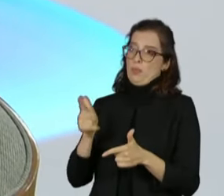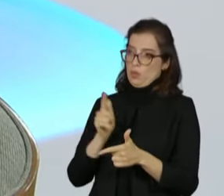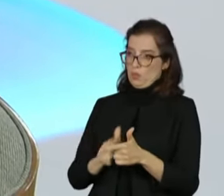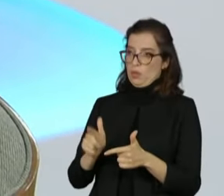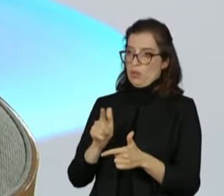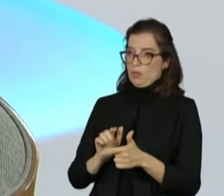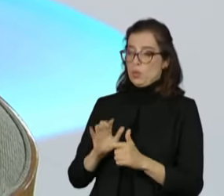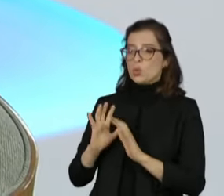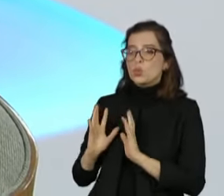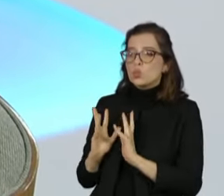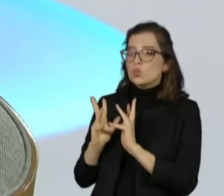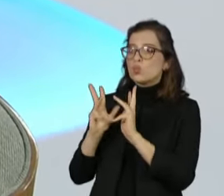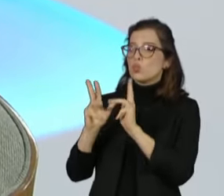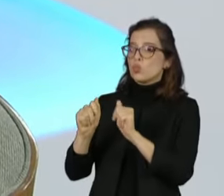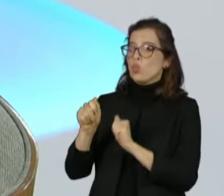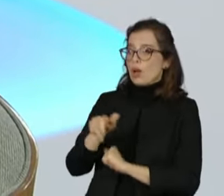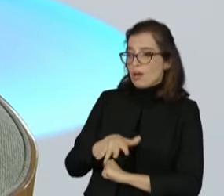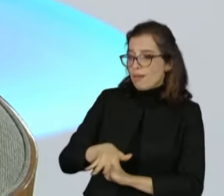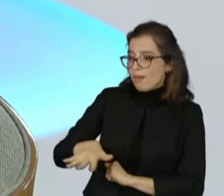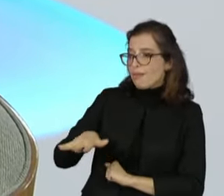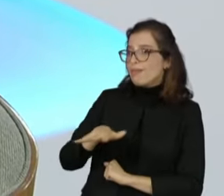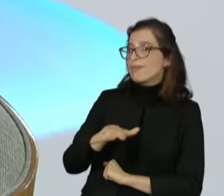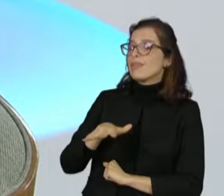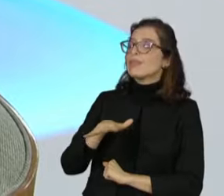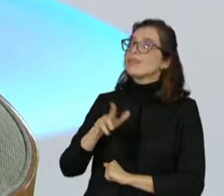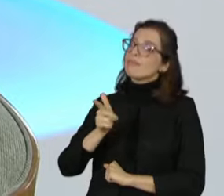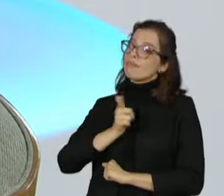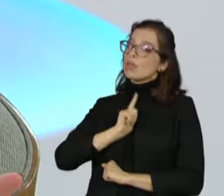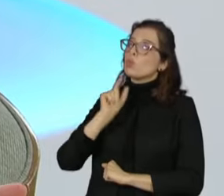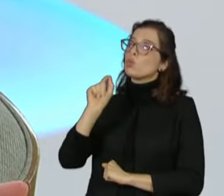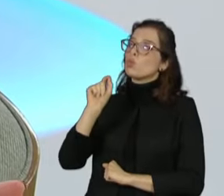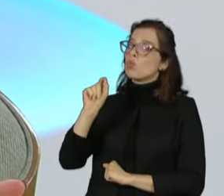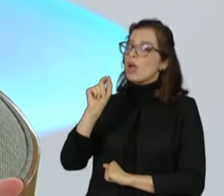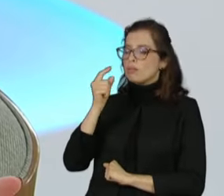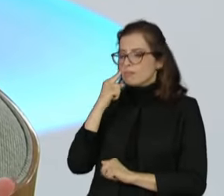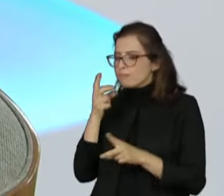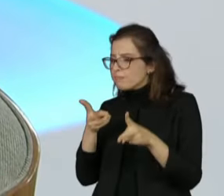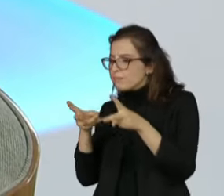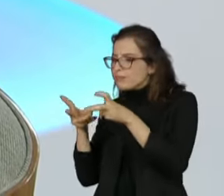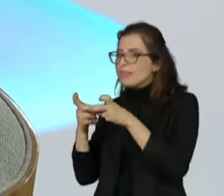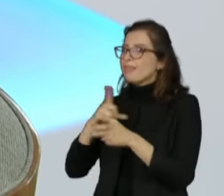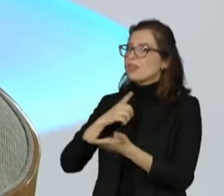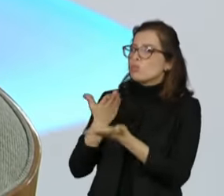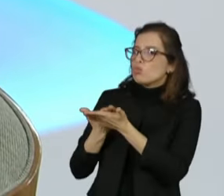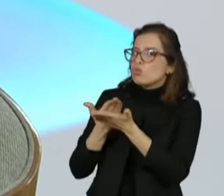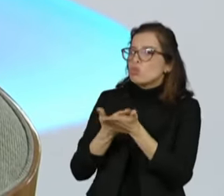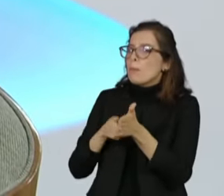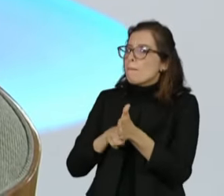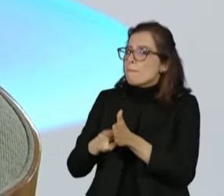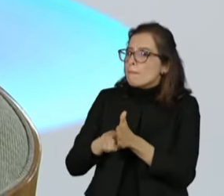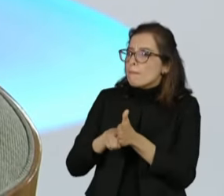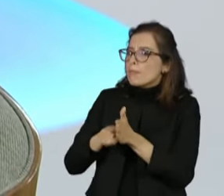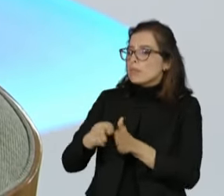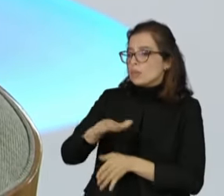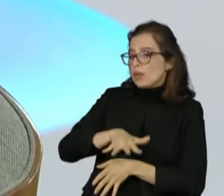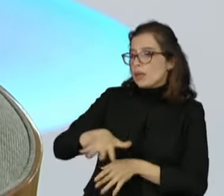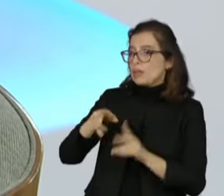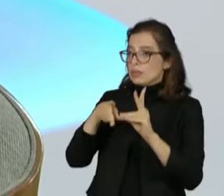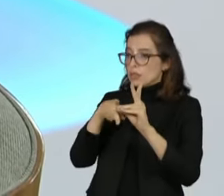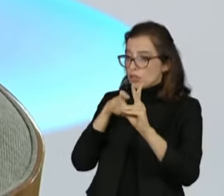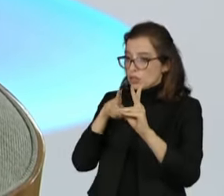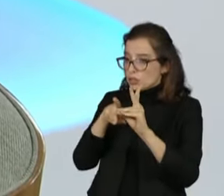área que for porventura considerada por estudo antropológico como área dos povos originários tem que ser devolvida para os índios.